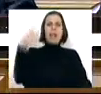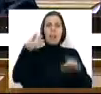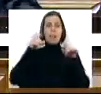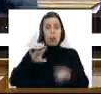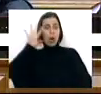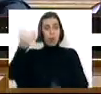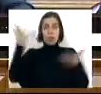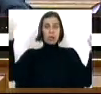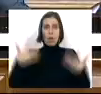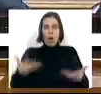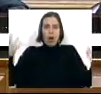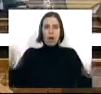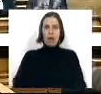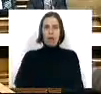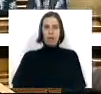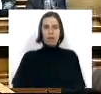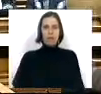isto que acabou de acontecer agora.